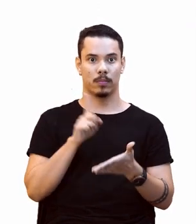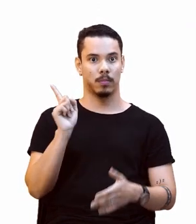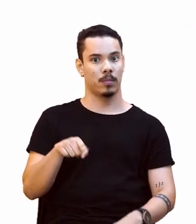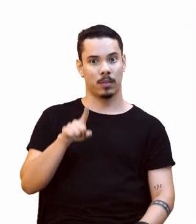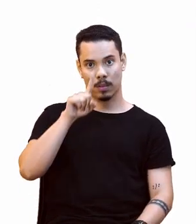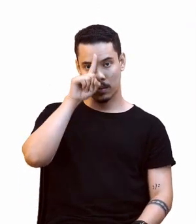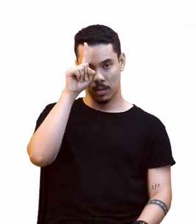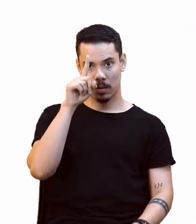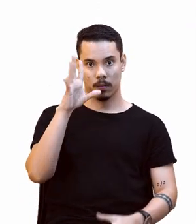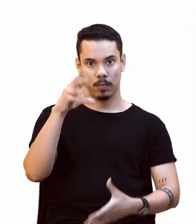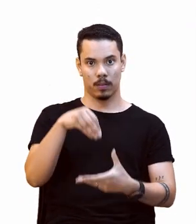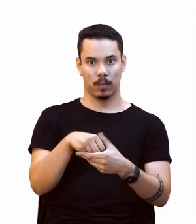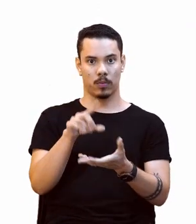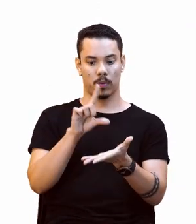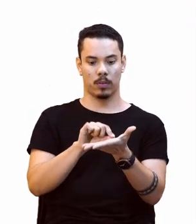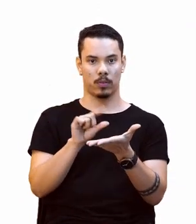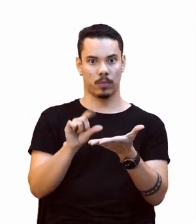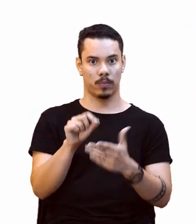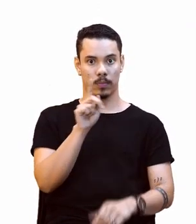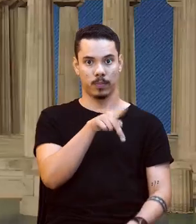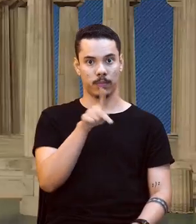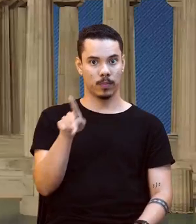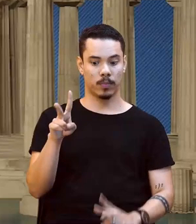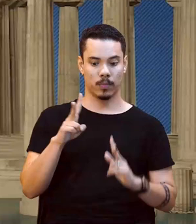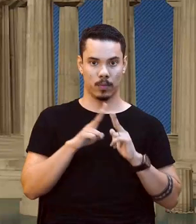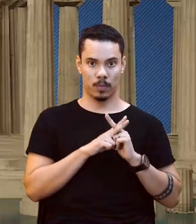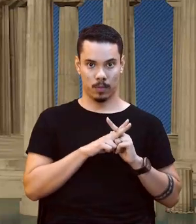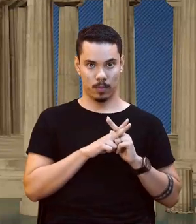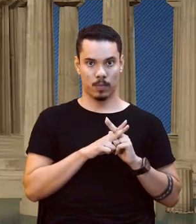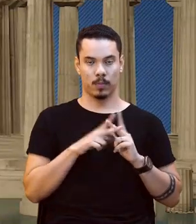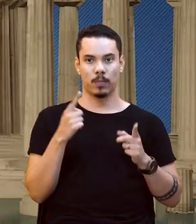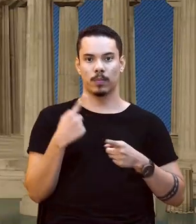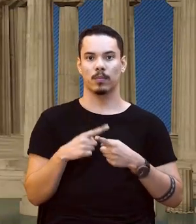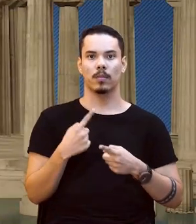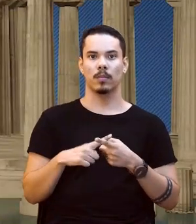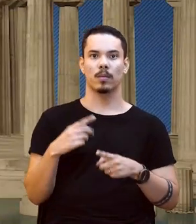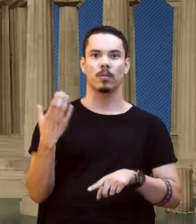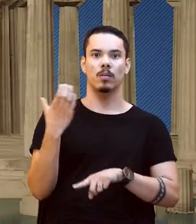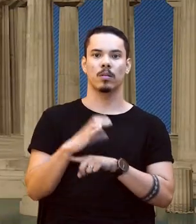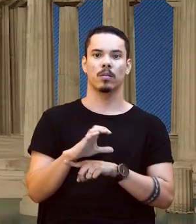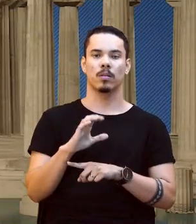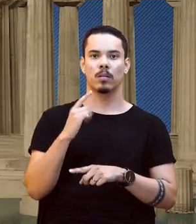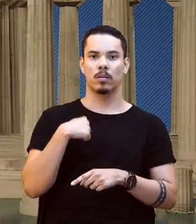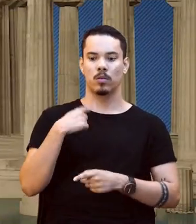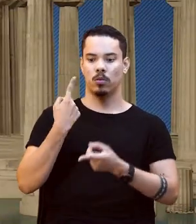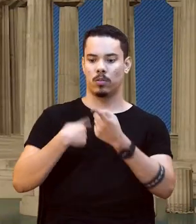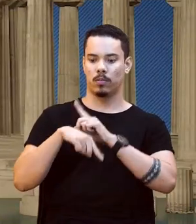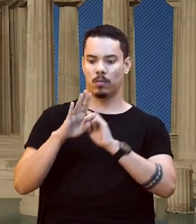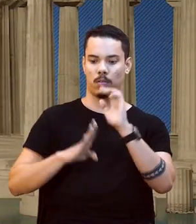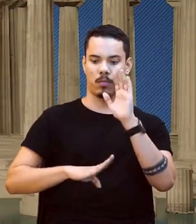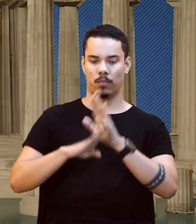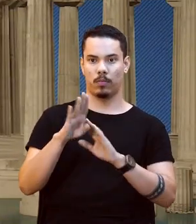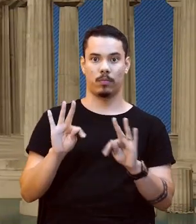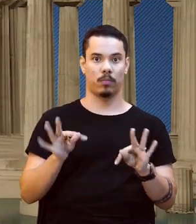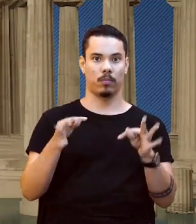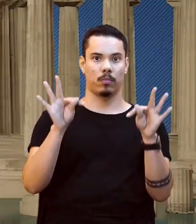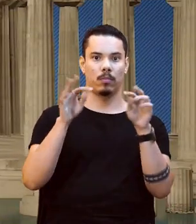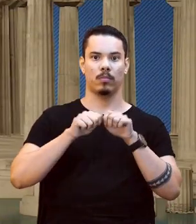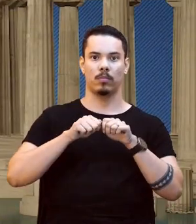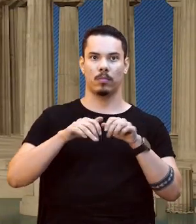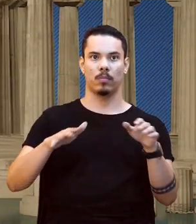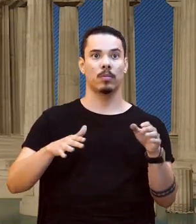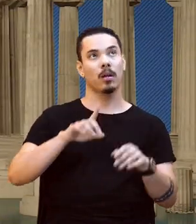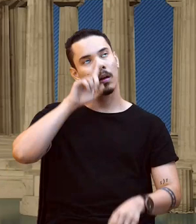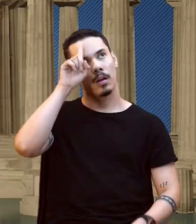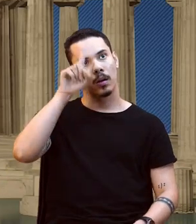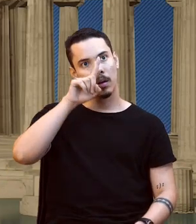artigo desse professor da Uni que ele coloca. Gente, pelo avanço tecnológico expandiu-se demais, criou-se demais